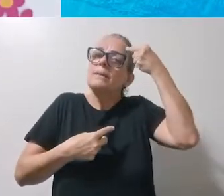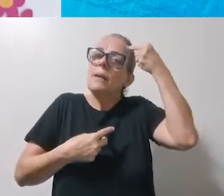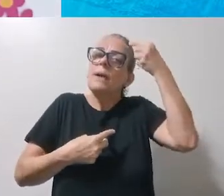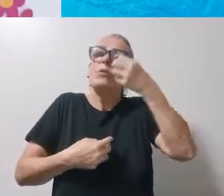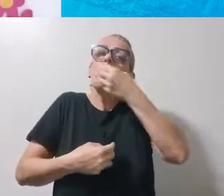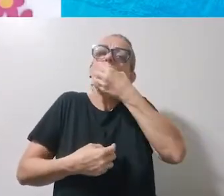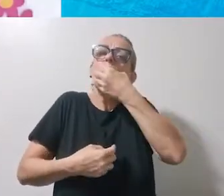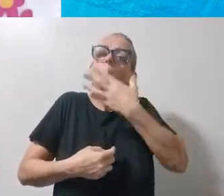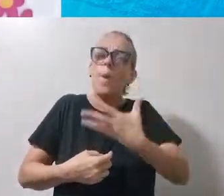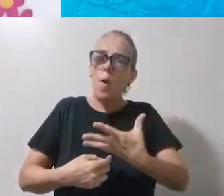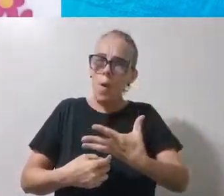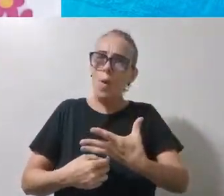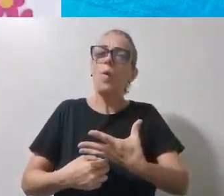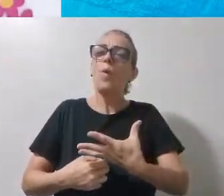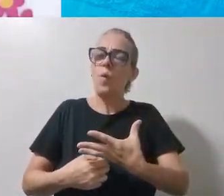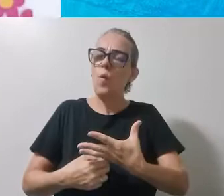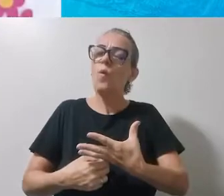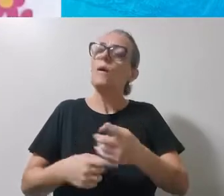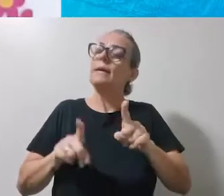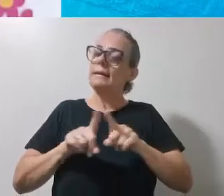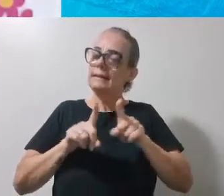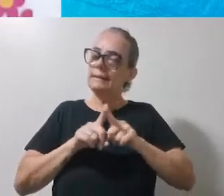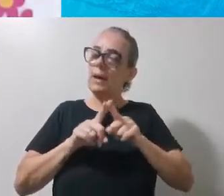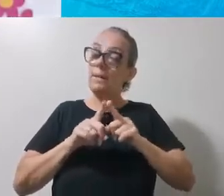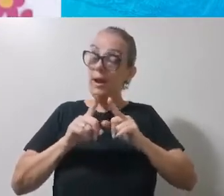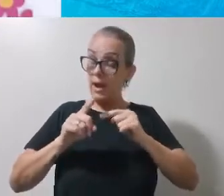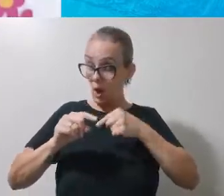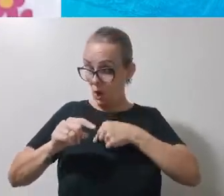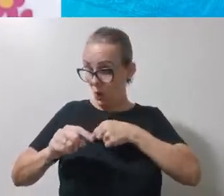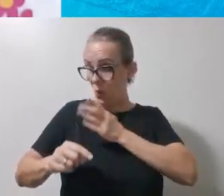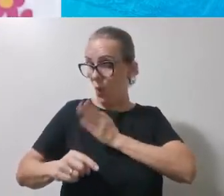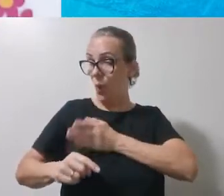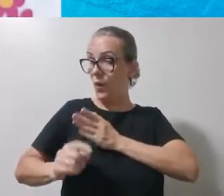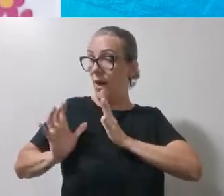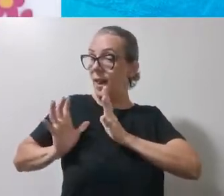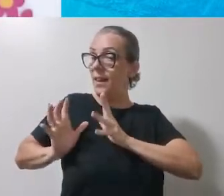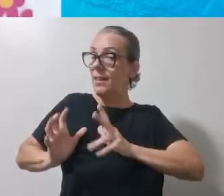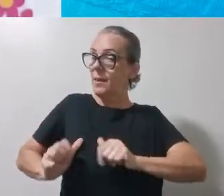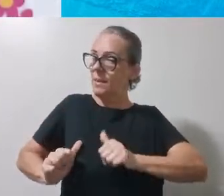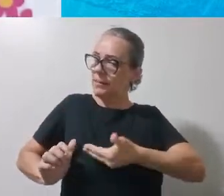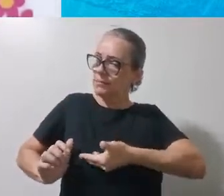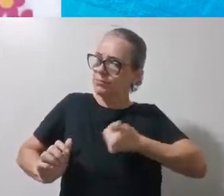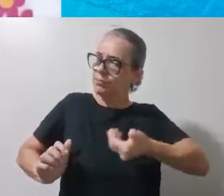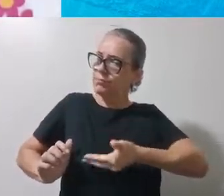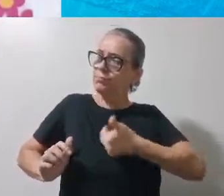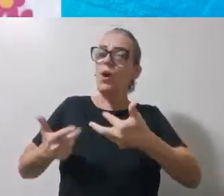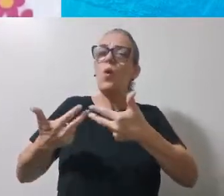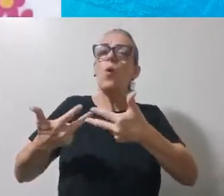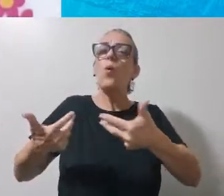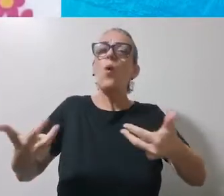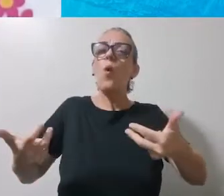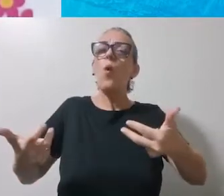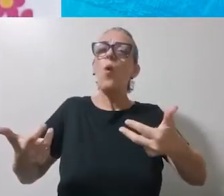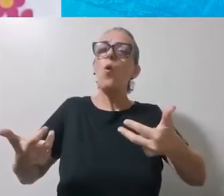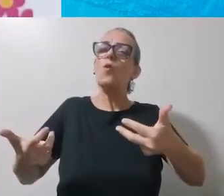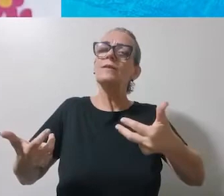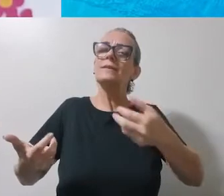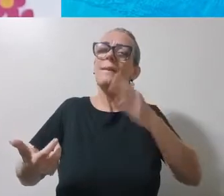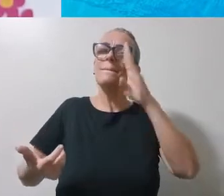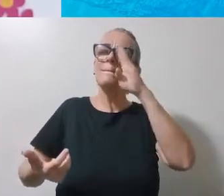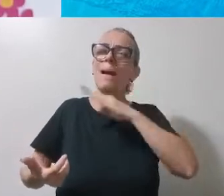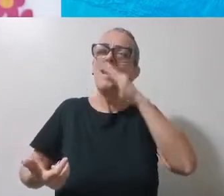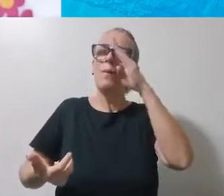E também limpar o nosso coração de maus sentimentos, enchendo de amor.